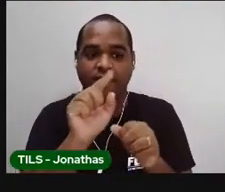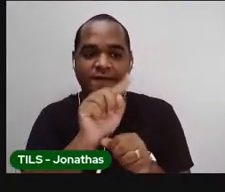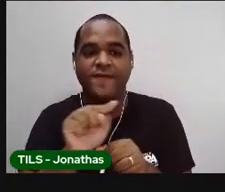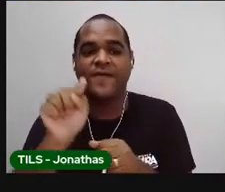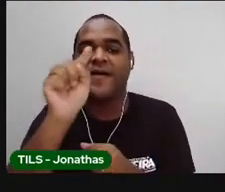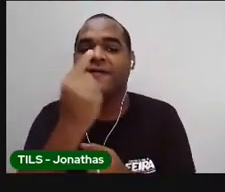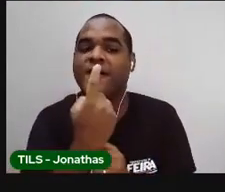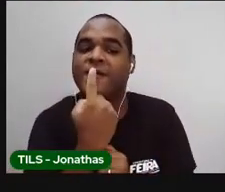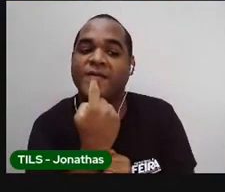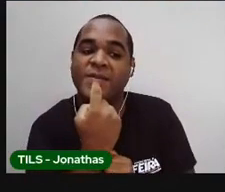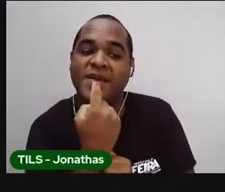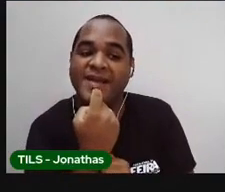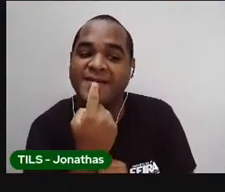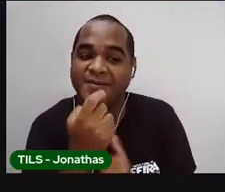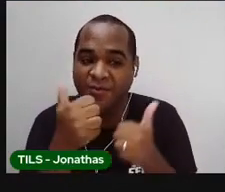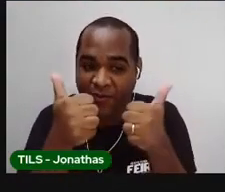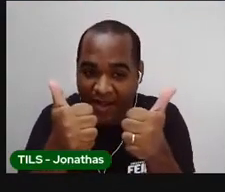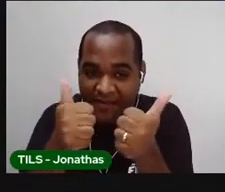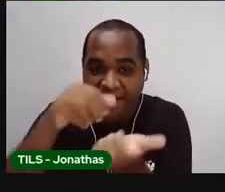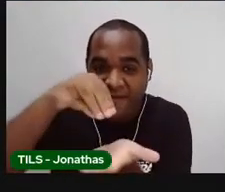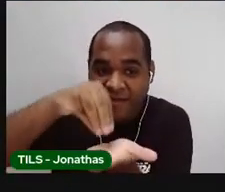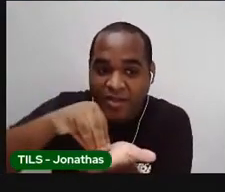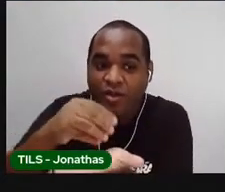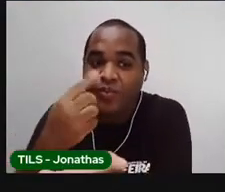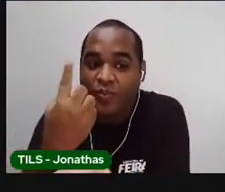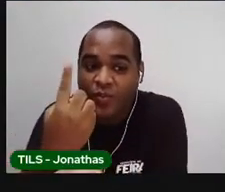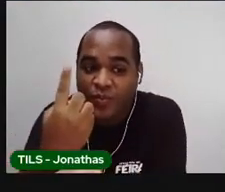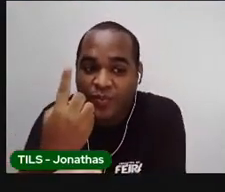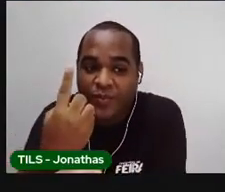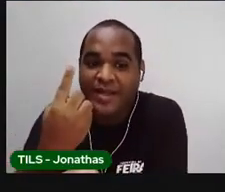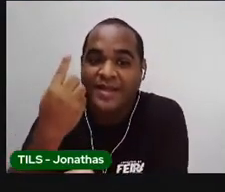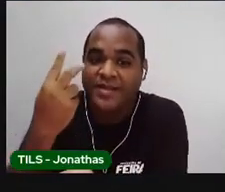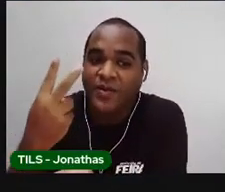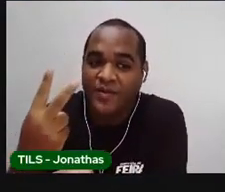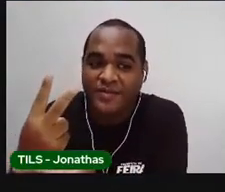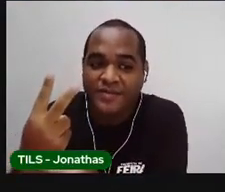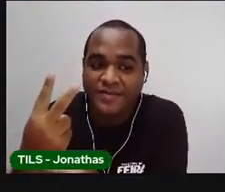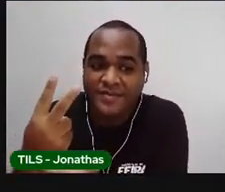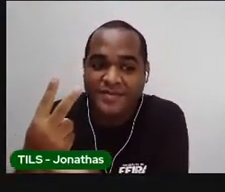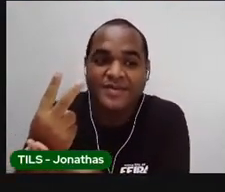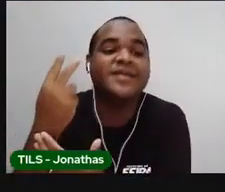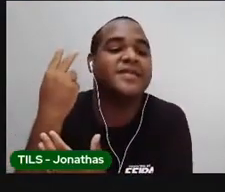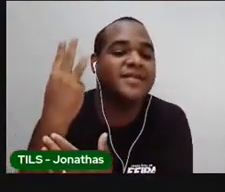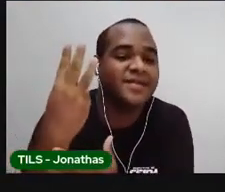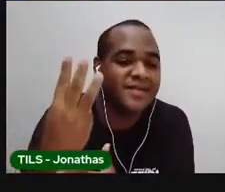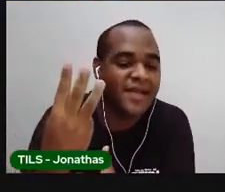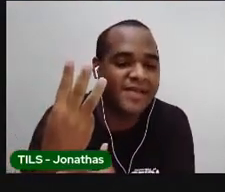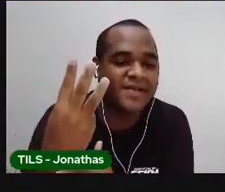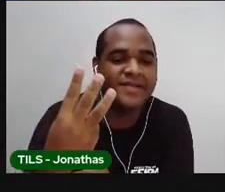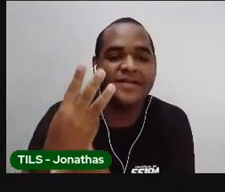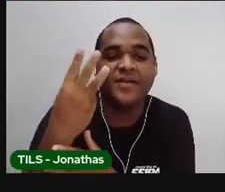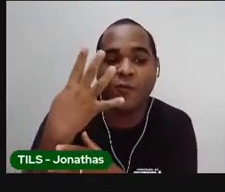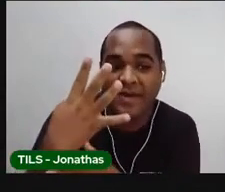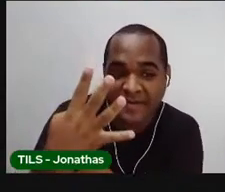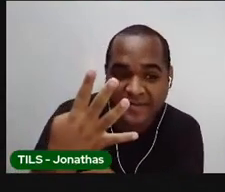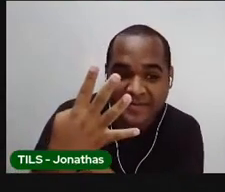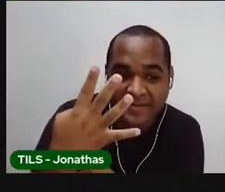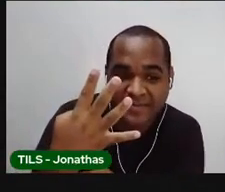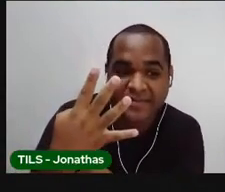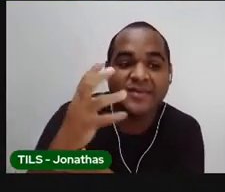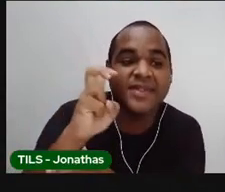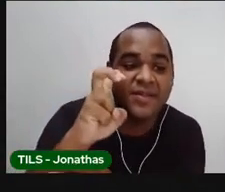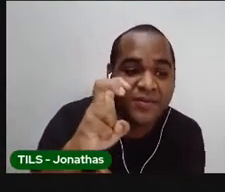vermelhas, acompanha aí. Falta um, dois, três, quatro,